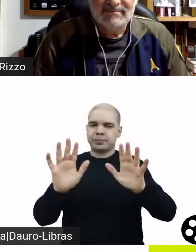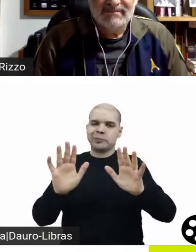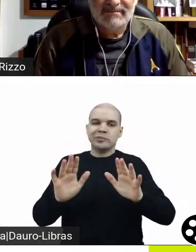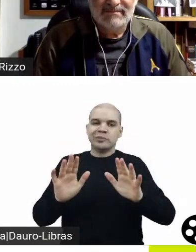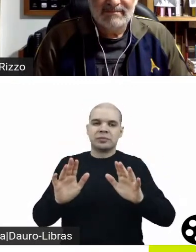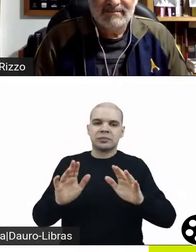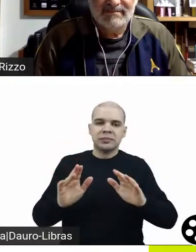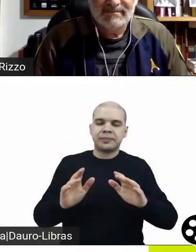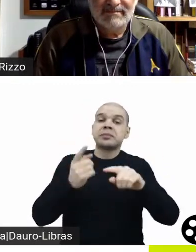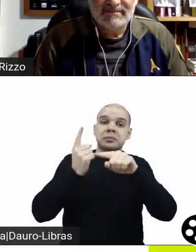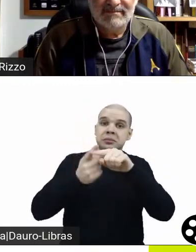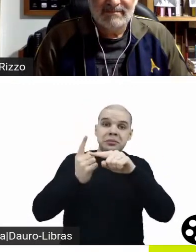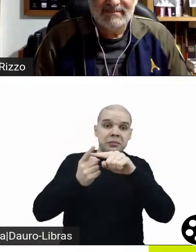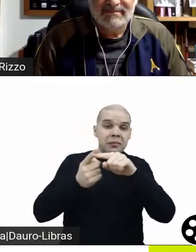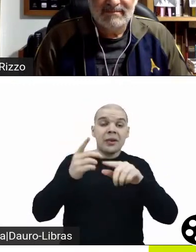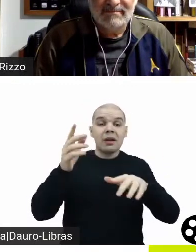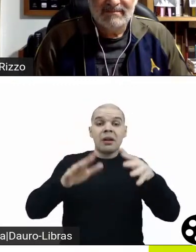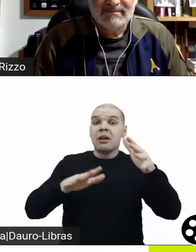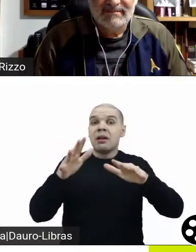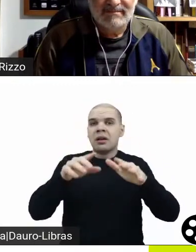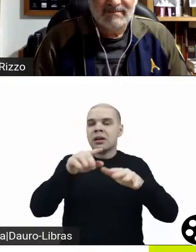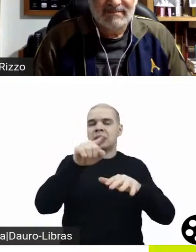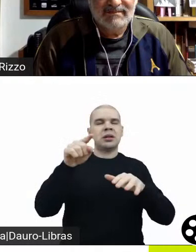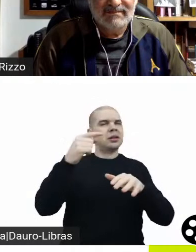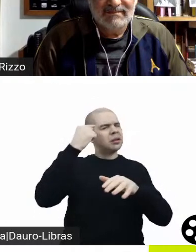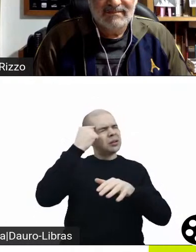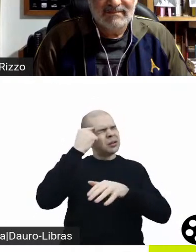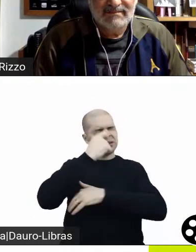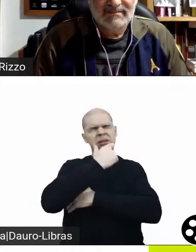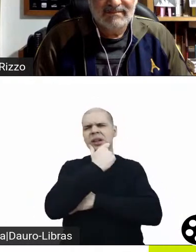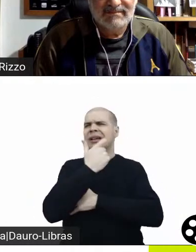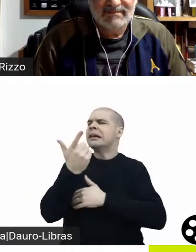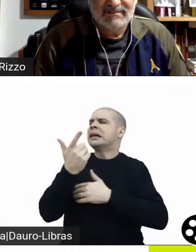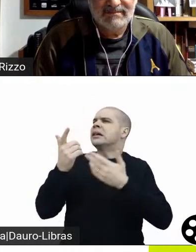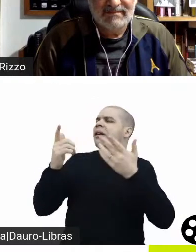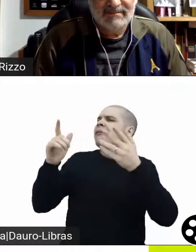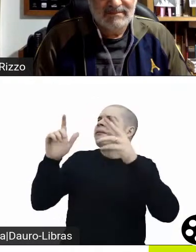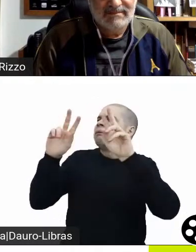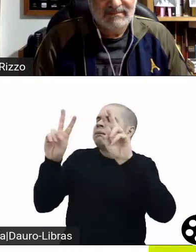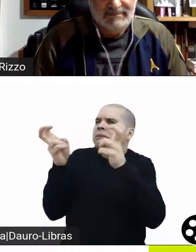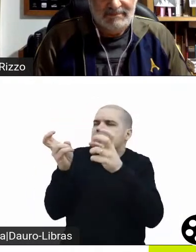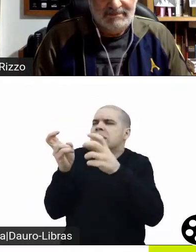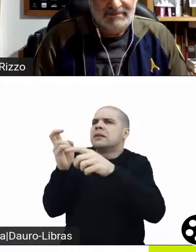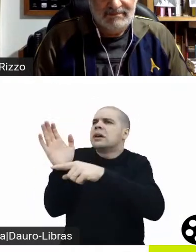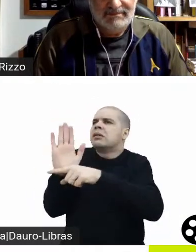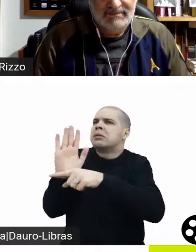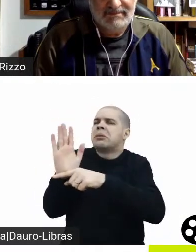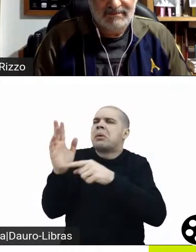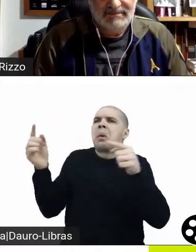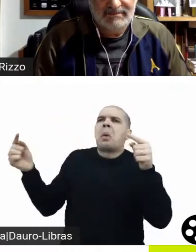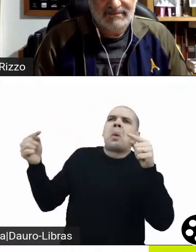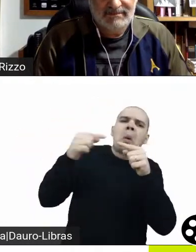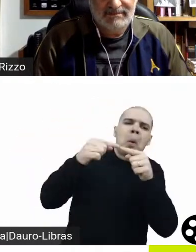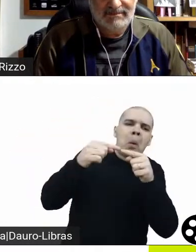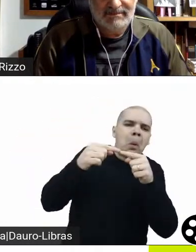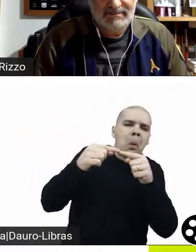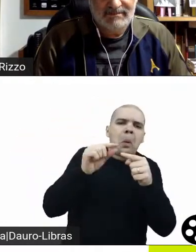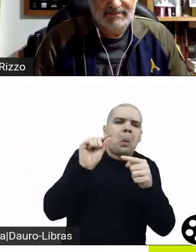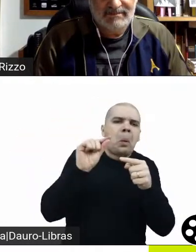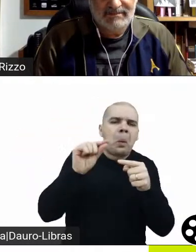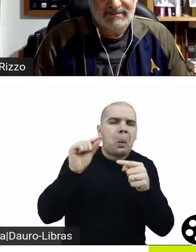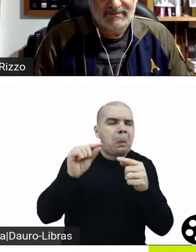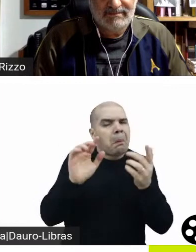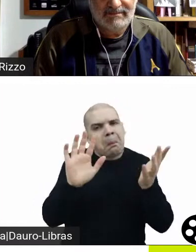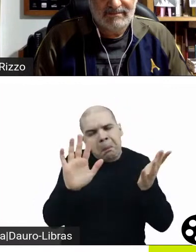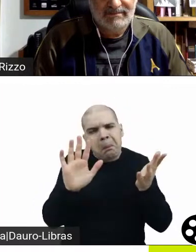começa a ter, portanto, essa hibridização de gêneros cinematográficos, filmes que não se conformam mais com a mesma aparência clássica, a